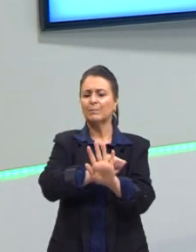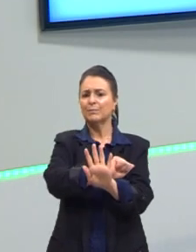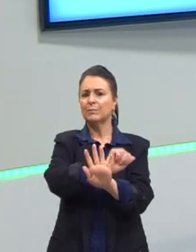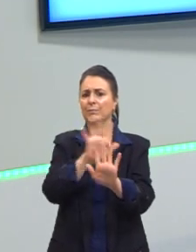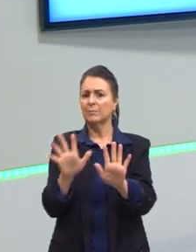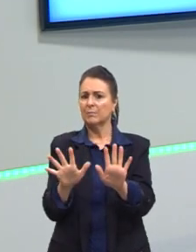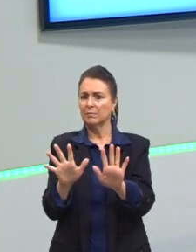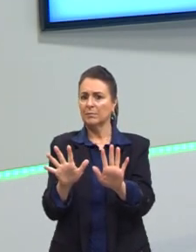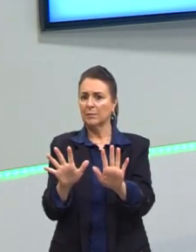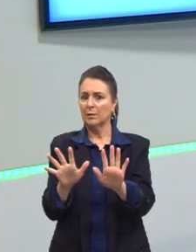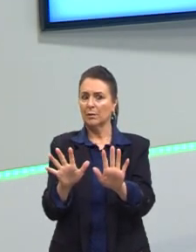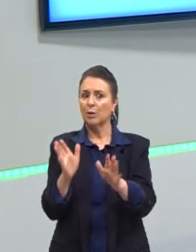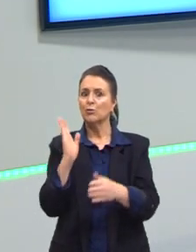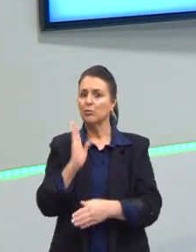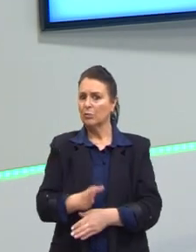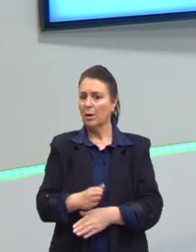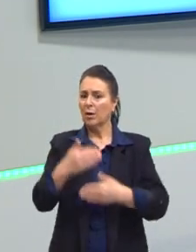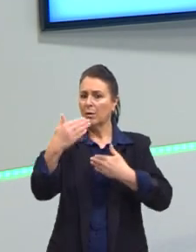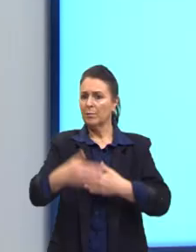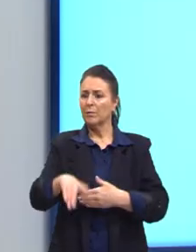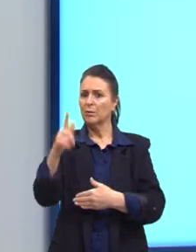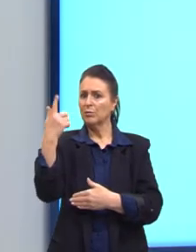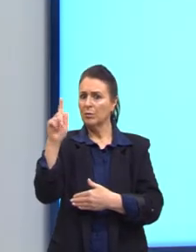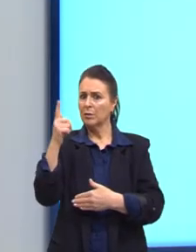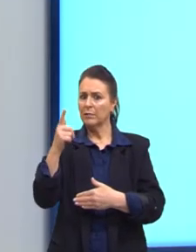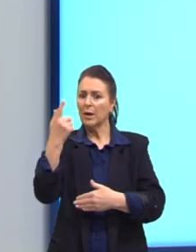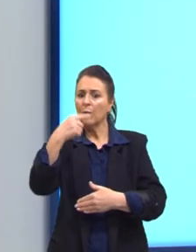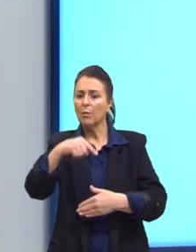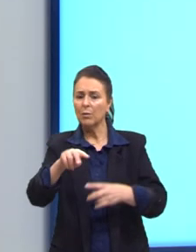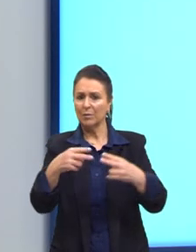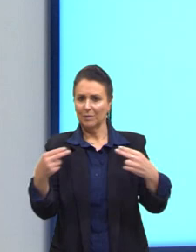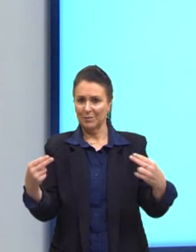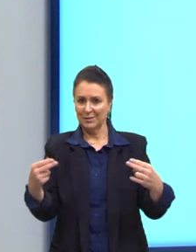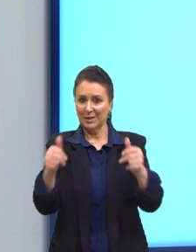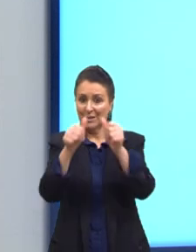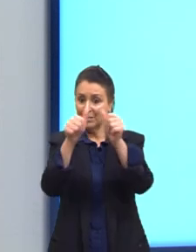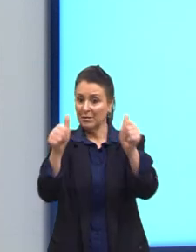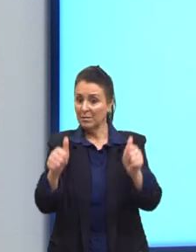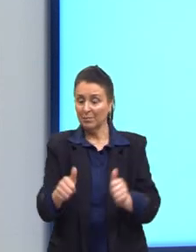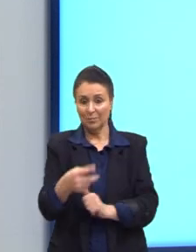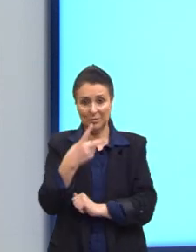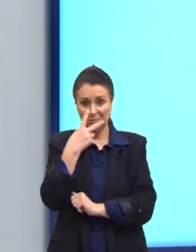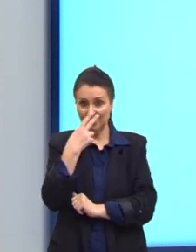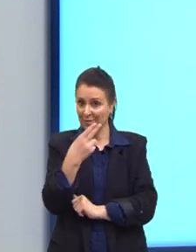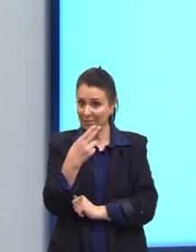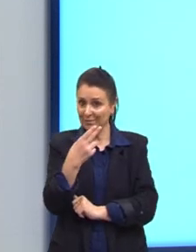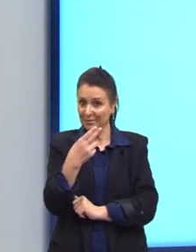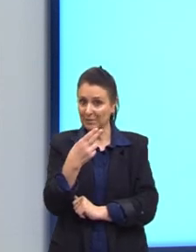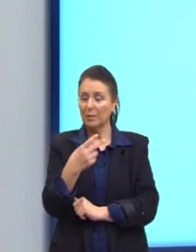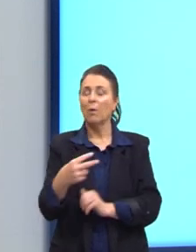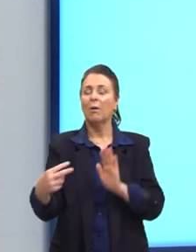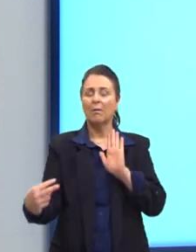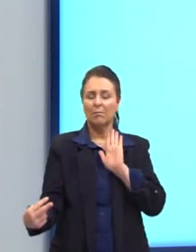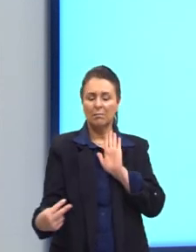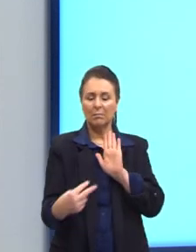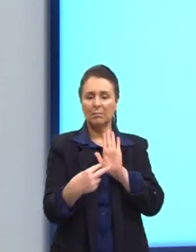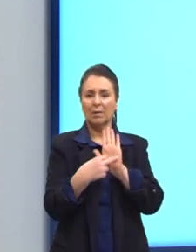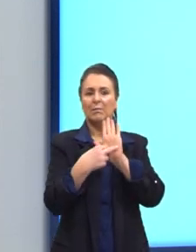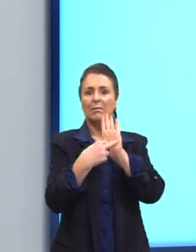uma análise geopolítica de uma imagem semelhante. Então, por isso, vocês devem ficar atentos a essa